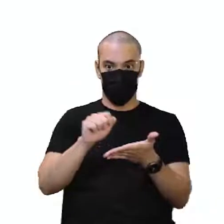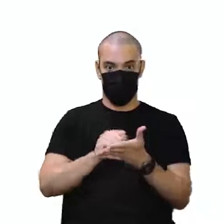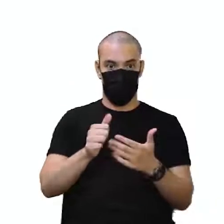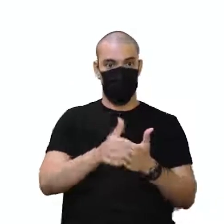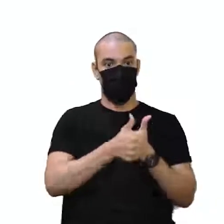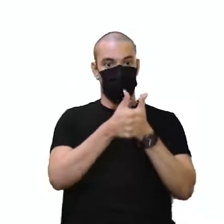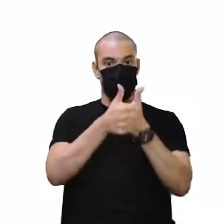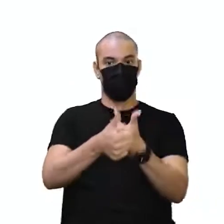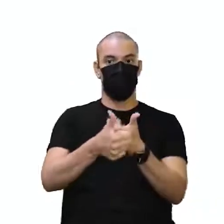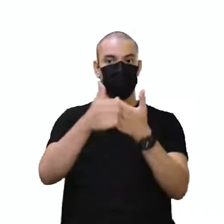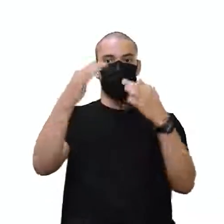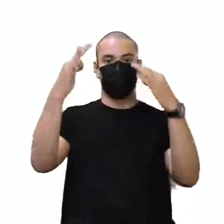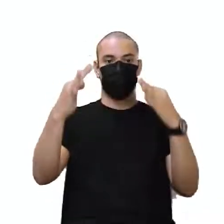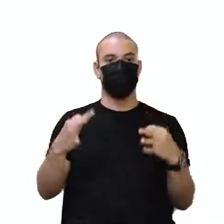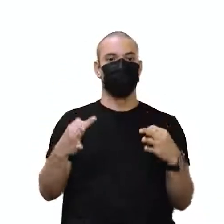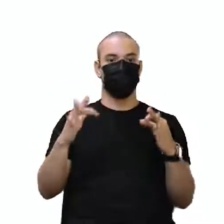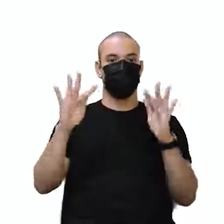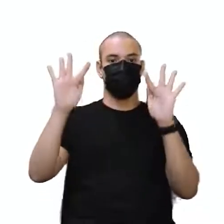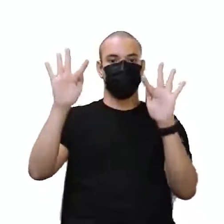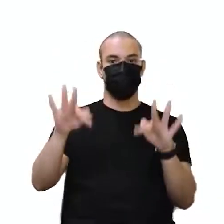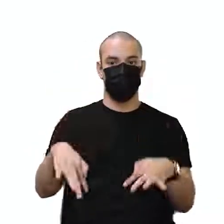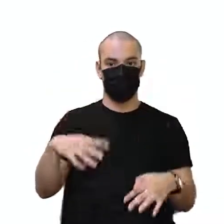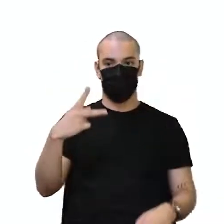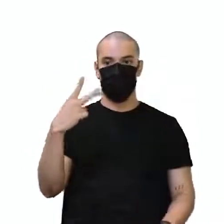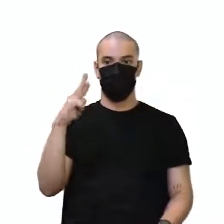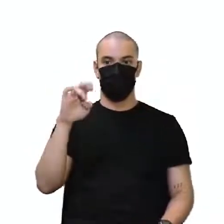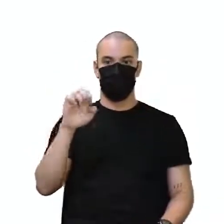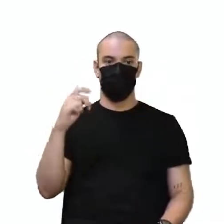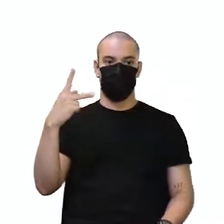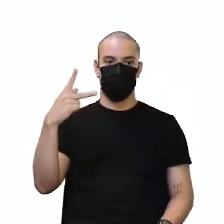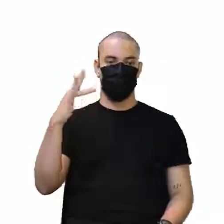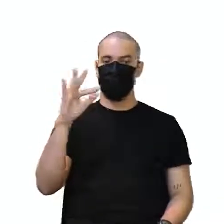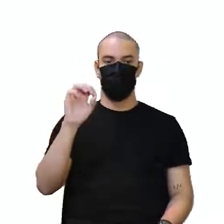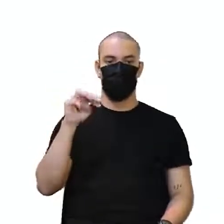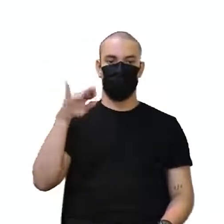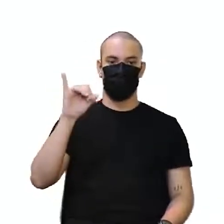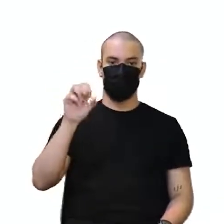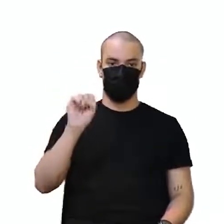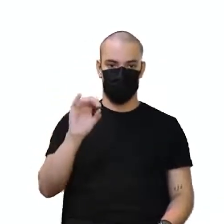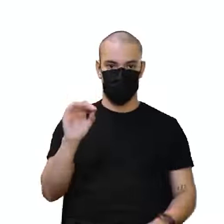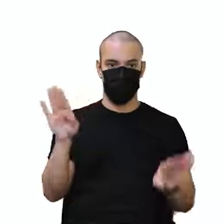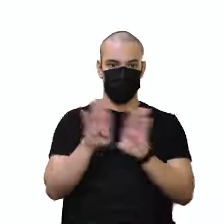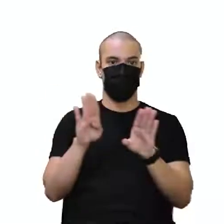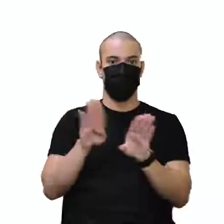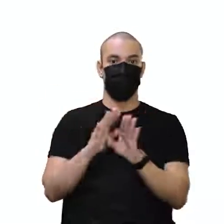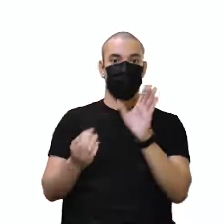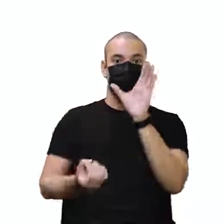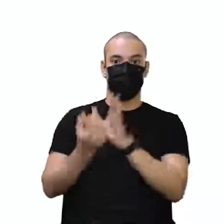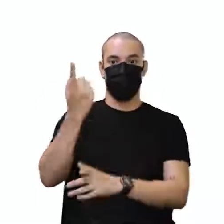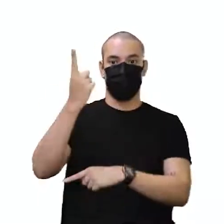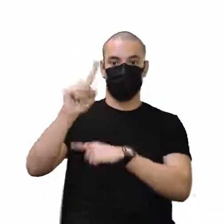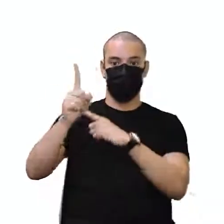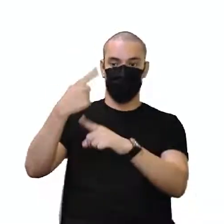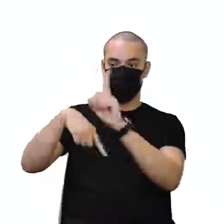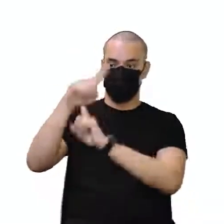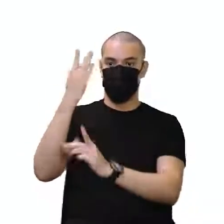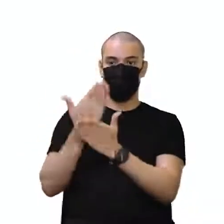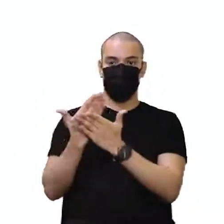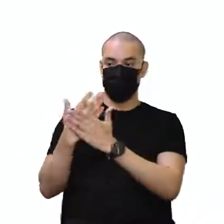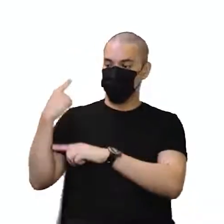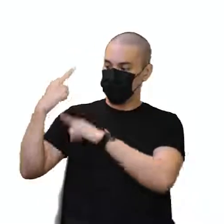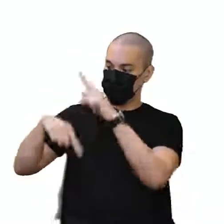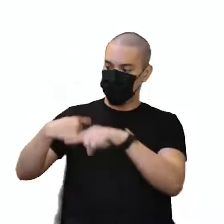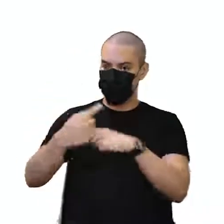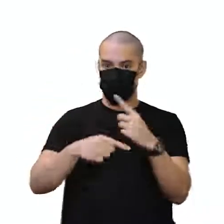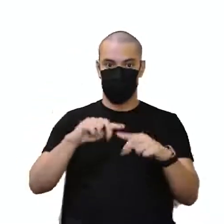assegurar o fim do pré-formismo e o avanço dos estudos sobre hereditariedade. Olha, eu não sei não, viu?